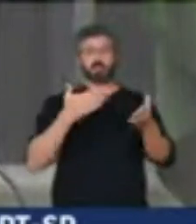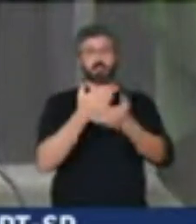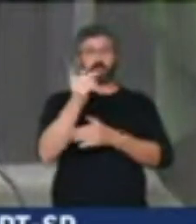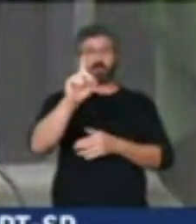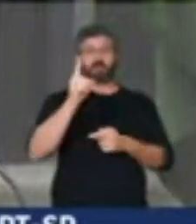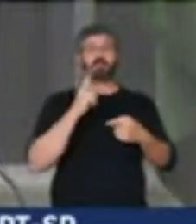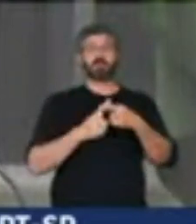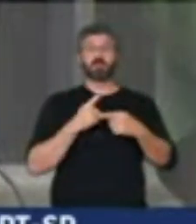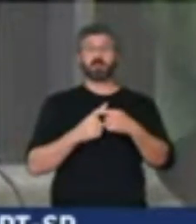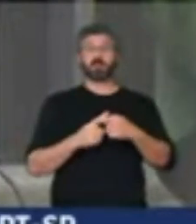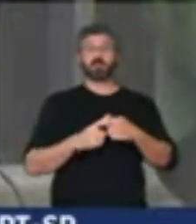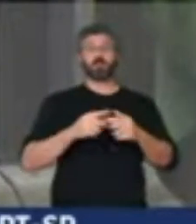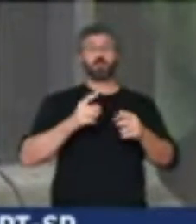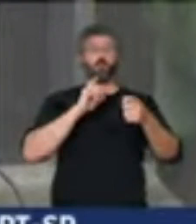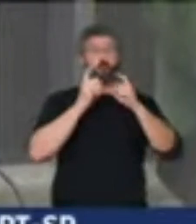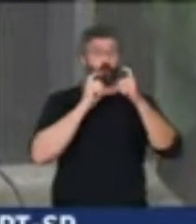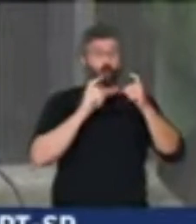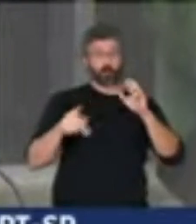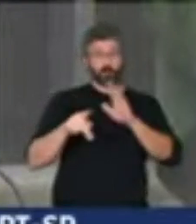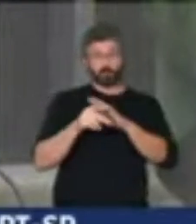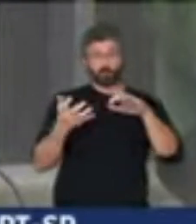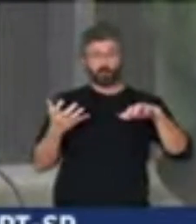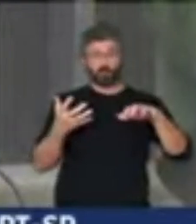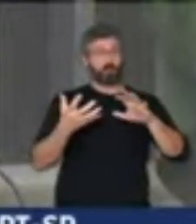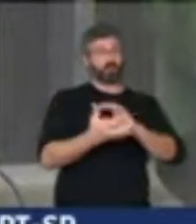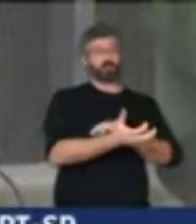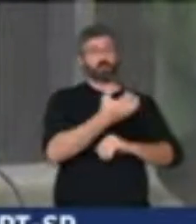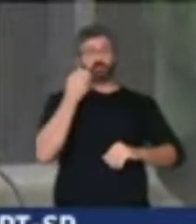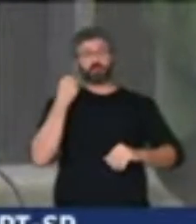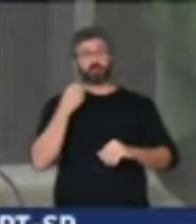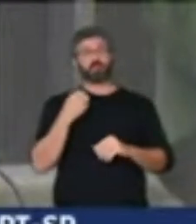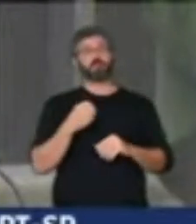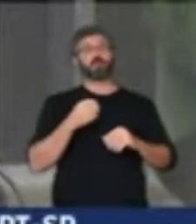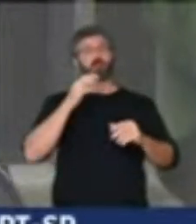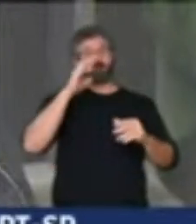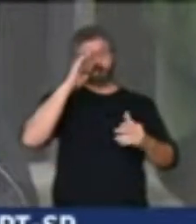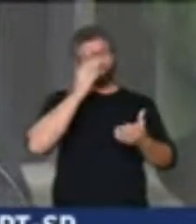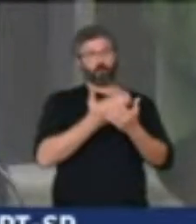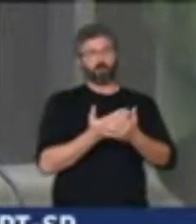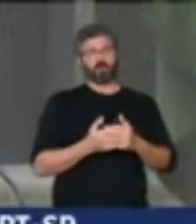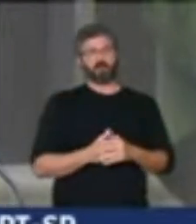porque tira o controle do Congresso sobre os cargos de confiança.